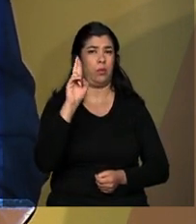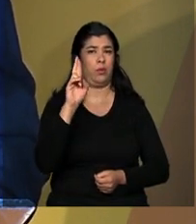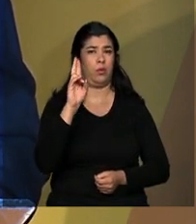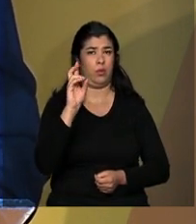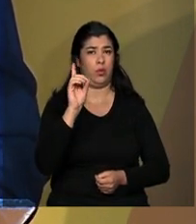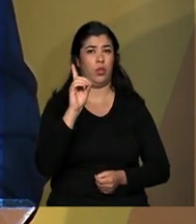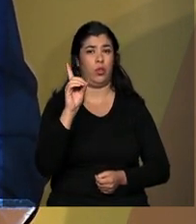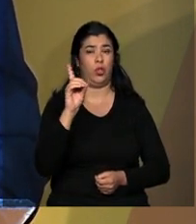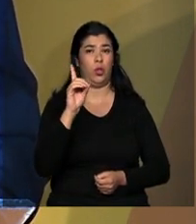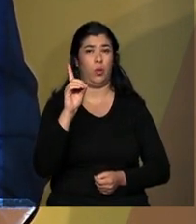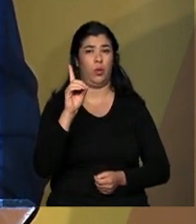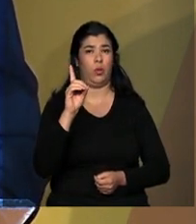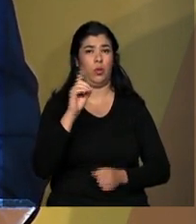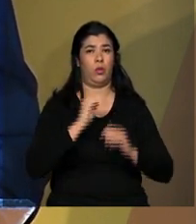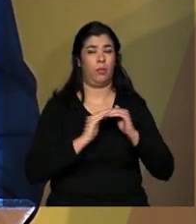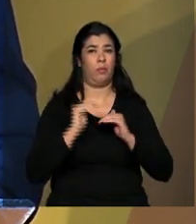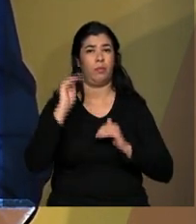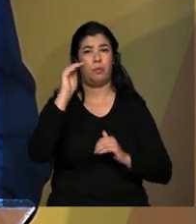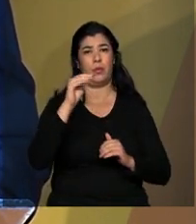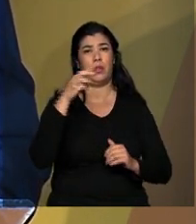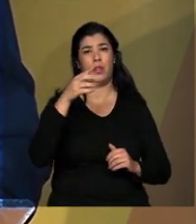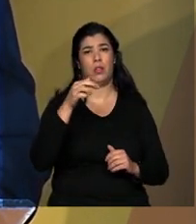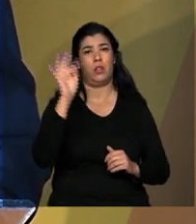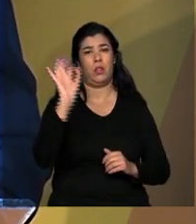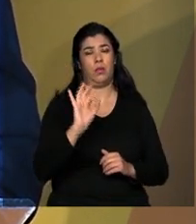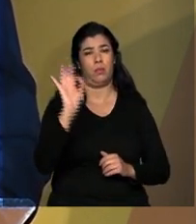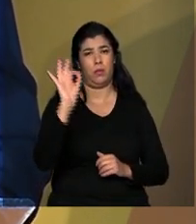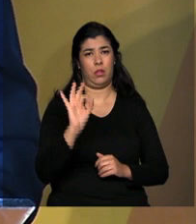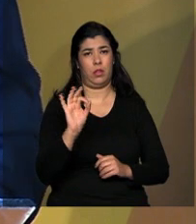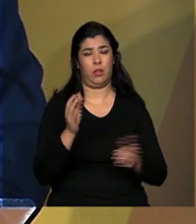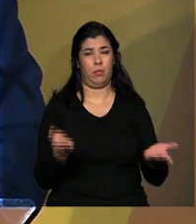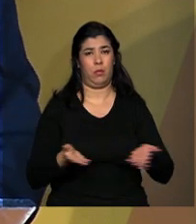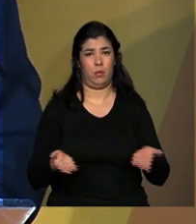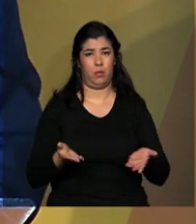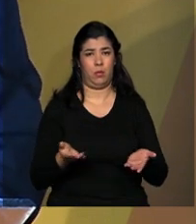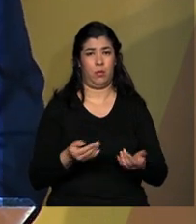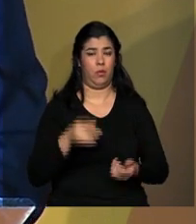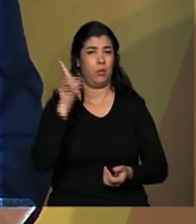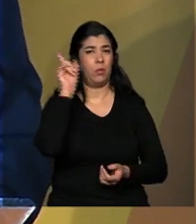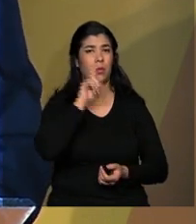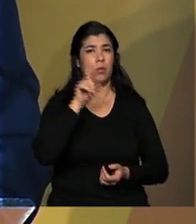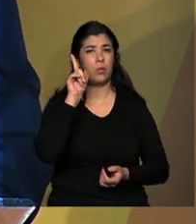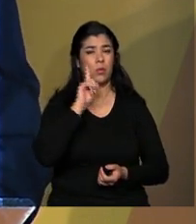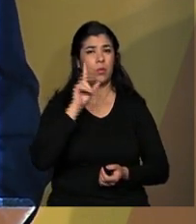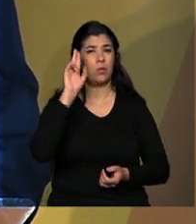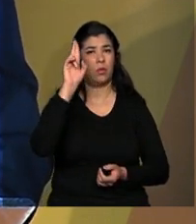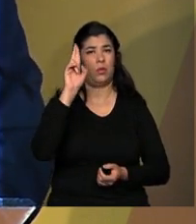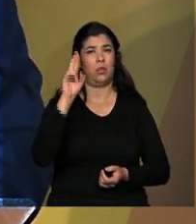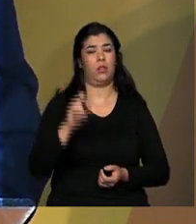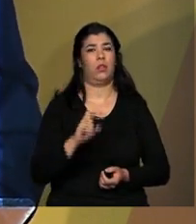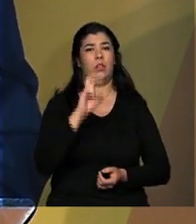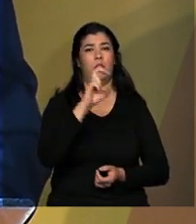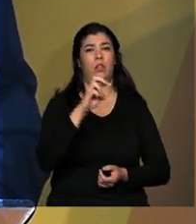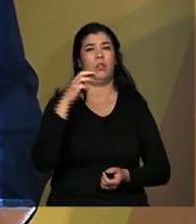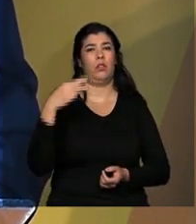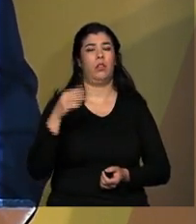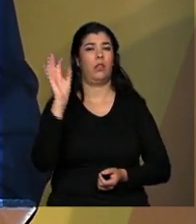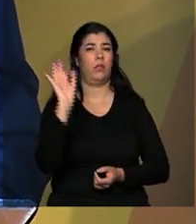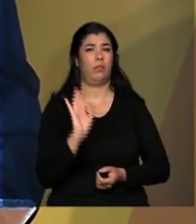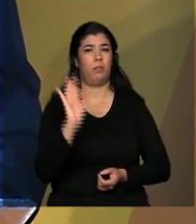de 37%. Hoje em dia, os investimentos dos Estados Unidos e o Brasil correspondem a 53%